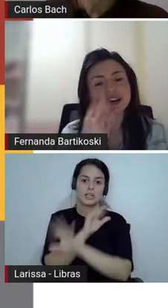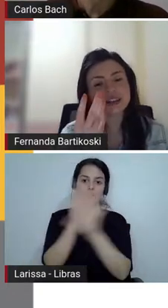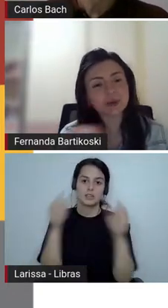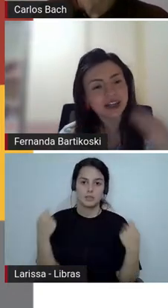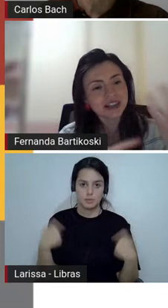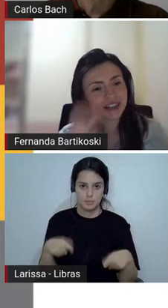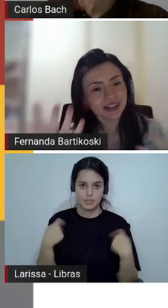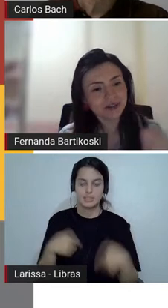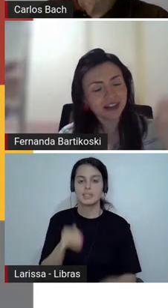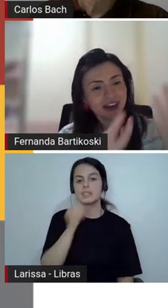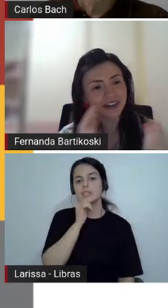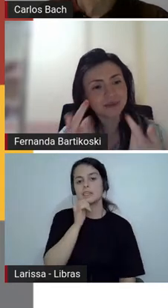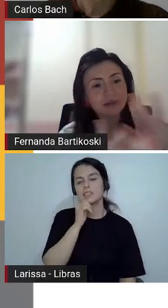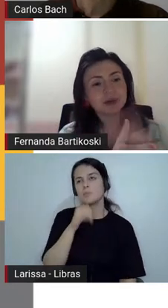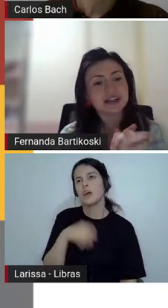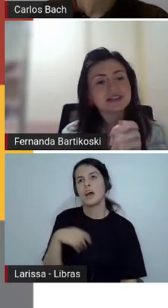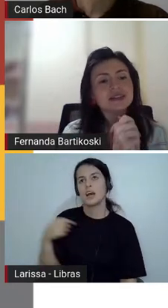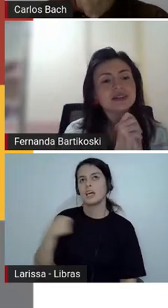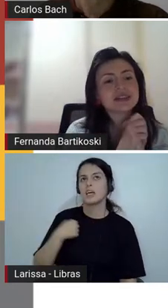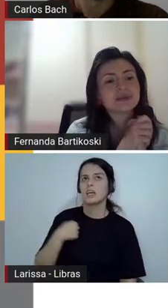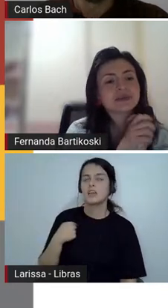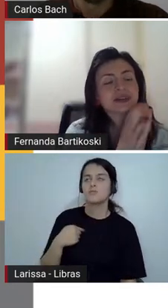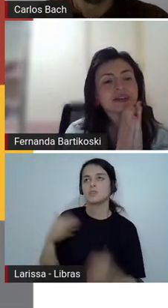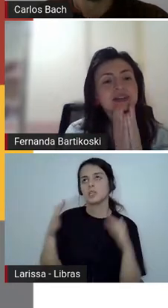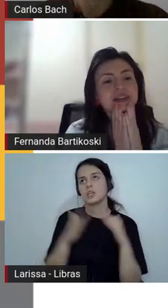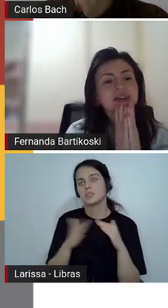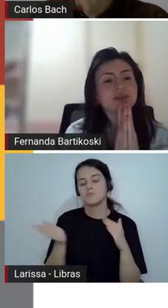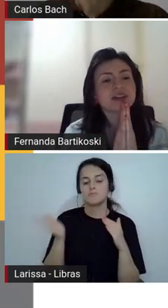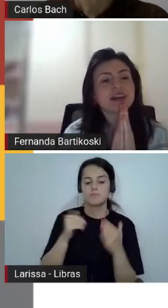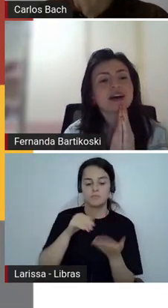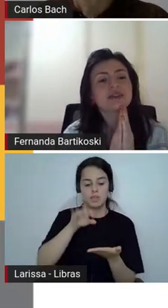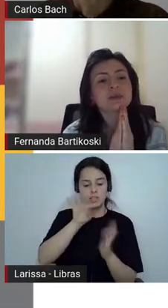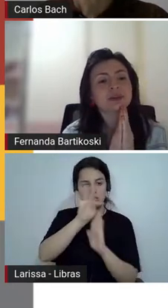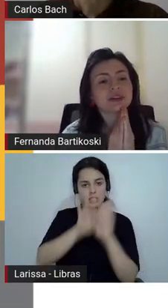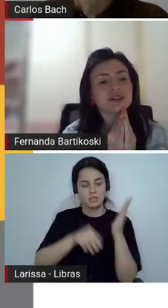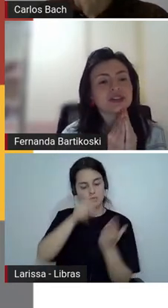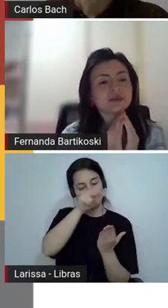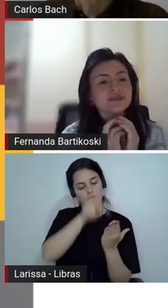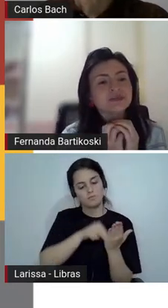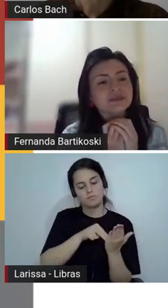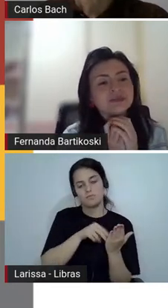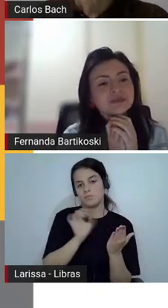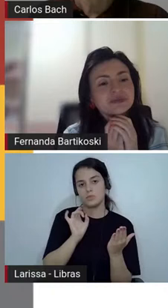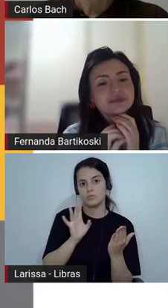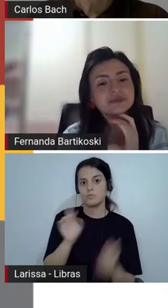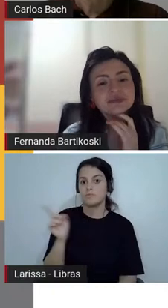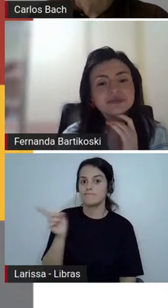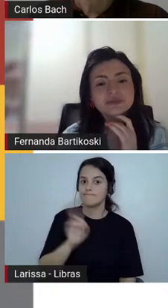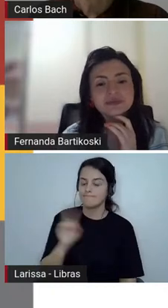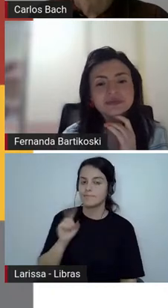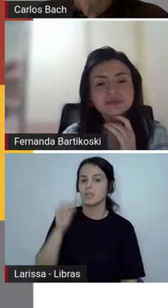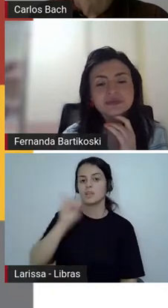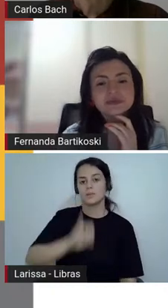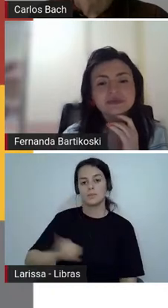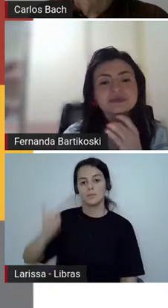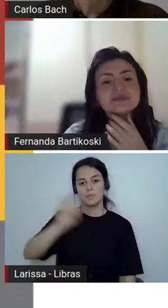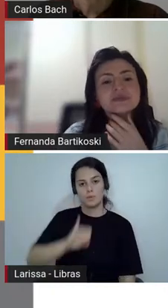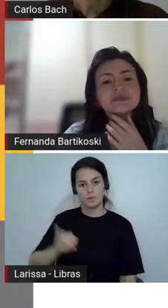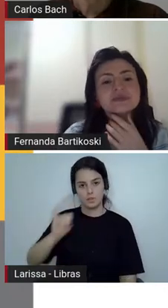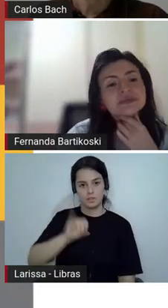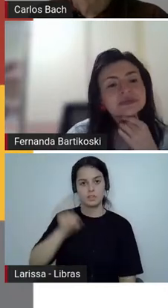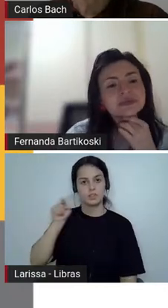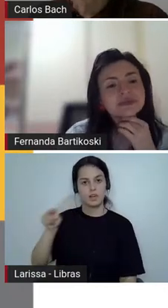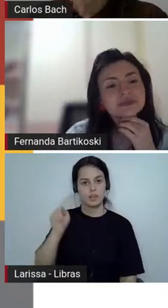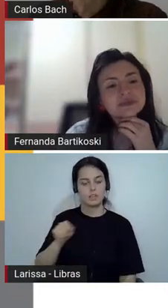Isso, é a exploração, né, desse texto literário importante. Perceba, né,